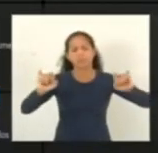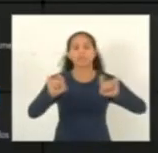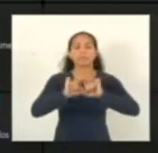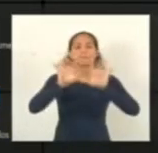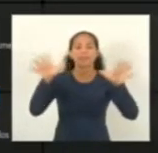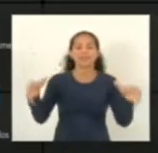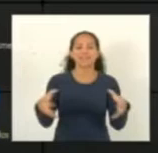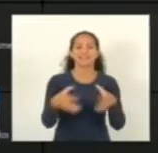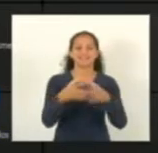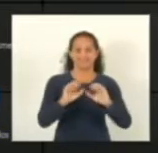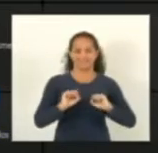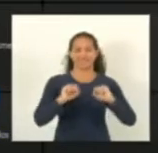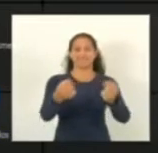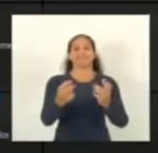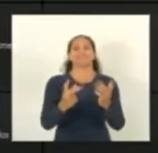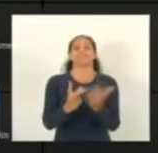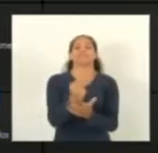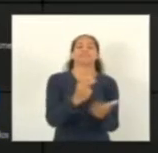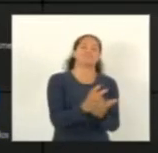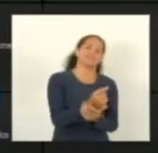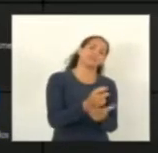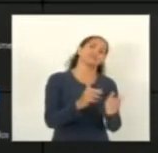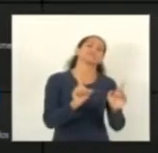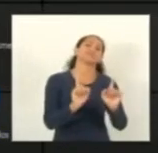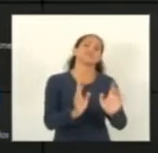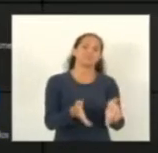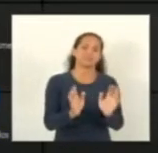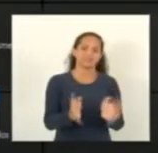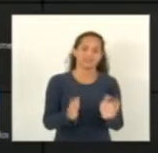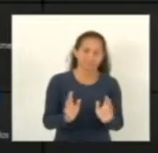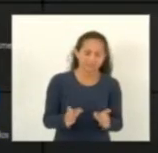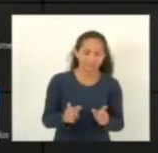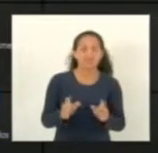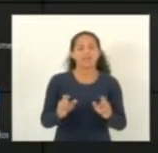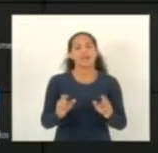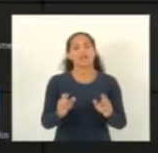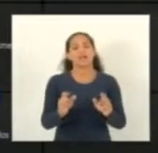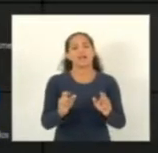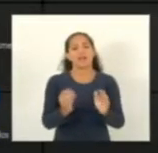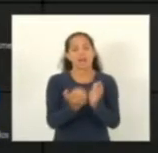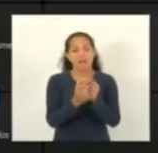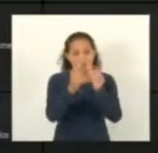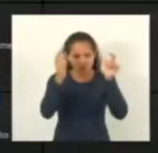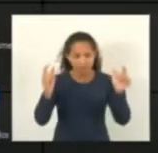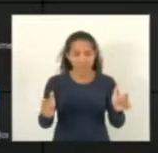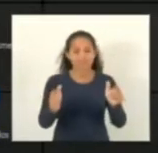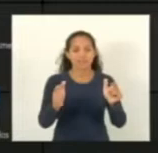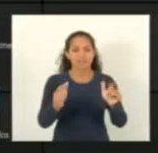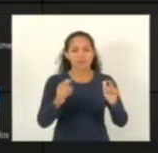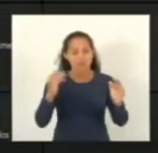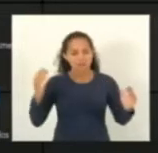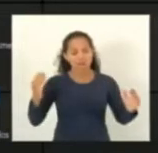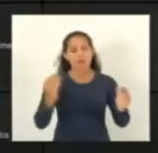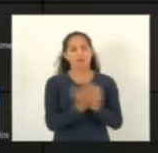do consumidor aqui da casa, nós já orientamos ações judiciais, também a Defensoria Pública Estadual com